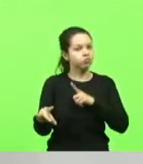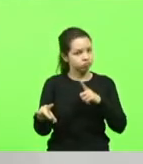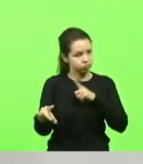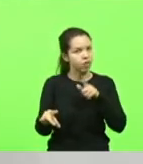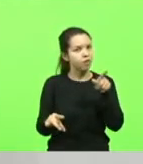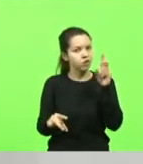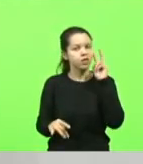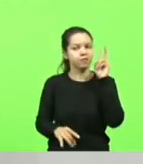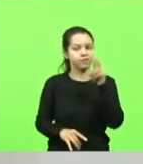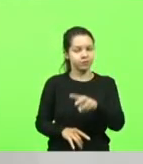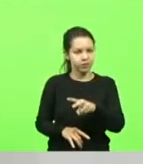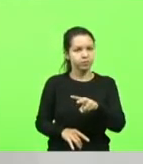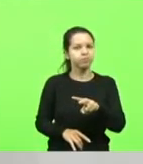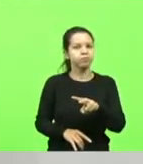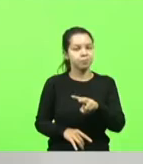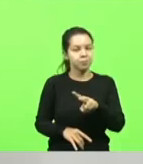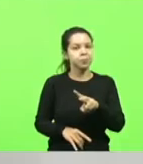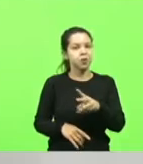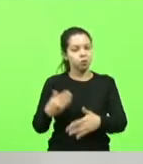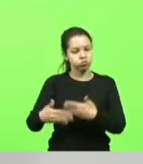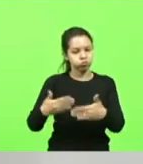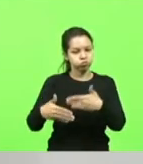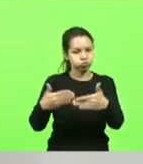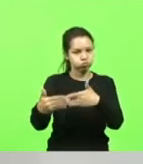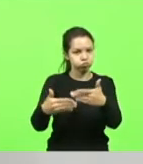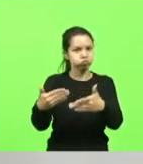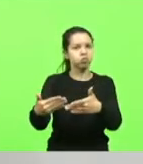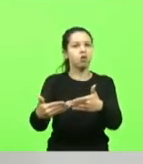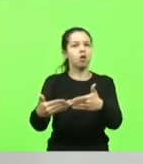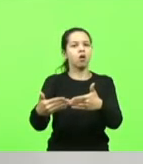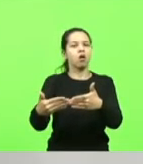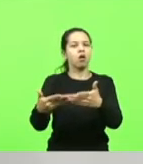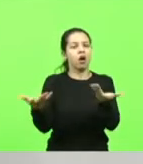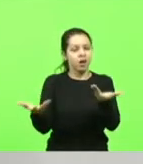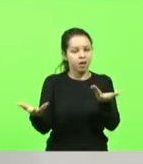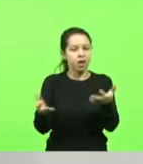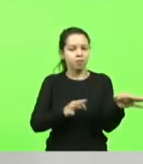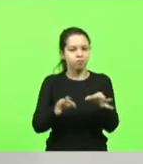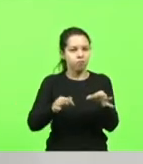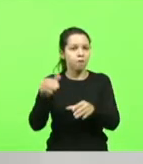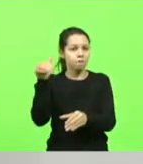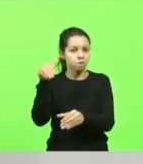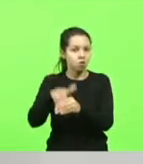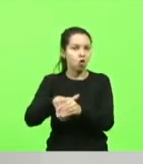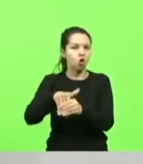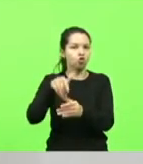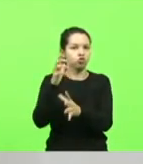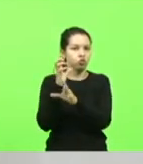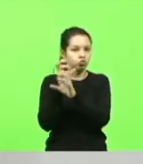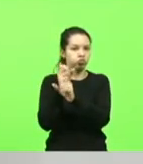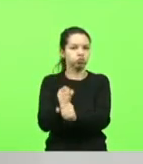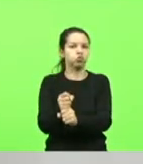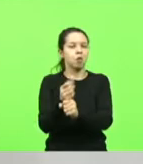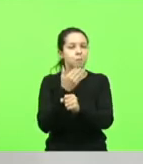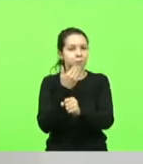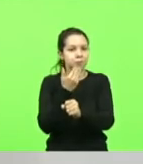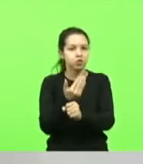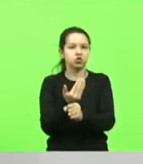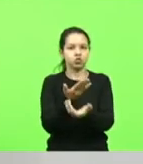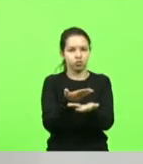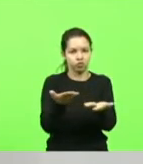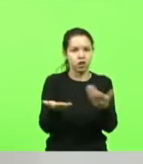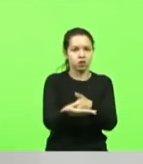Inimigos. Nós vamos construir essa realidade do voto auditado. Preciso da ajuda de todos vocês. Todos os brasileiros que estão sendo convocados